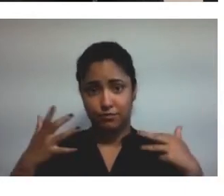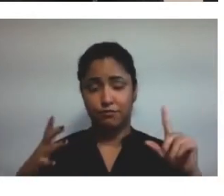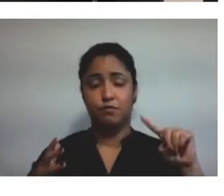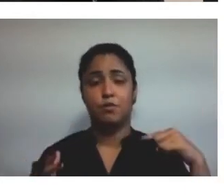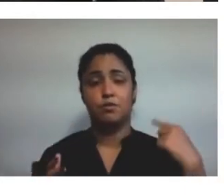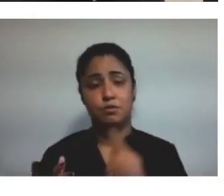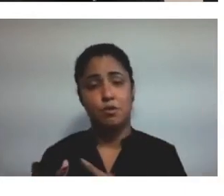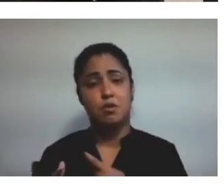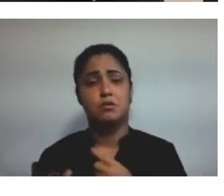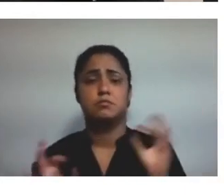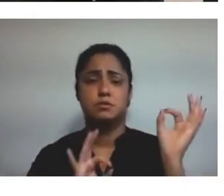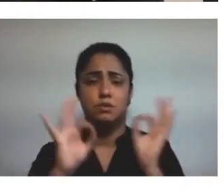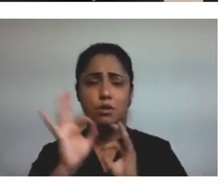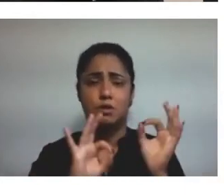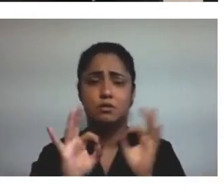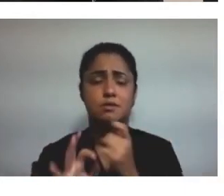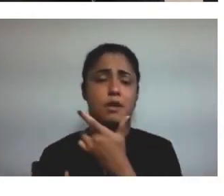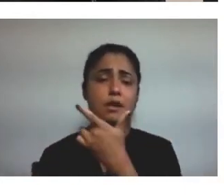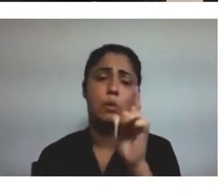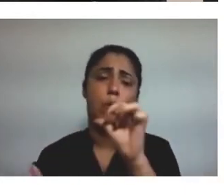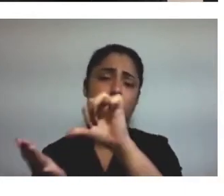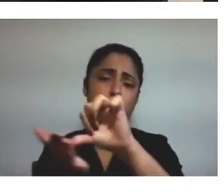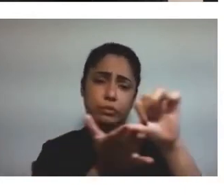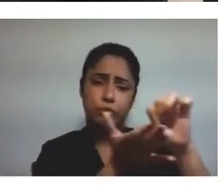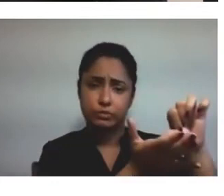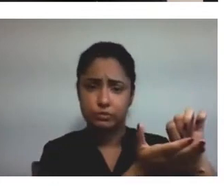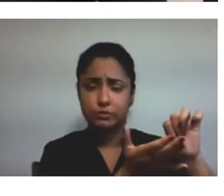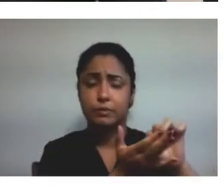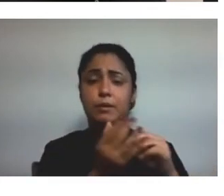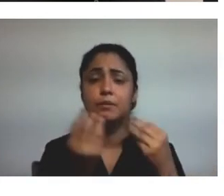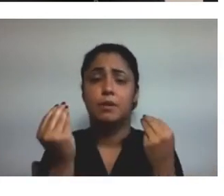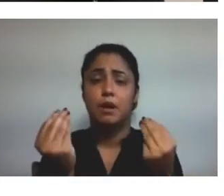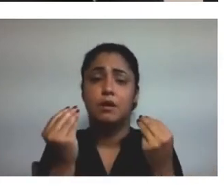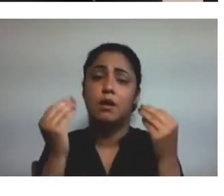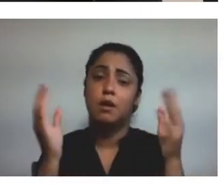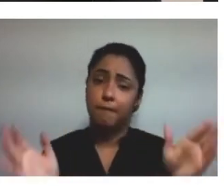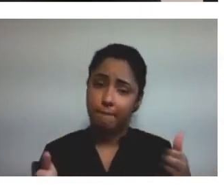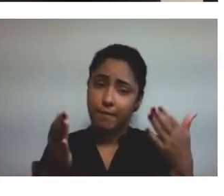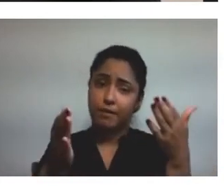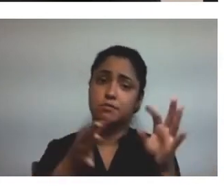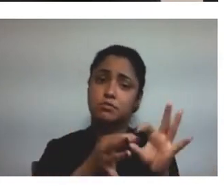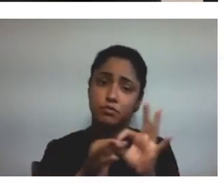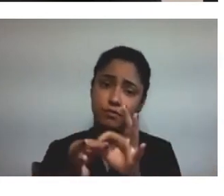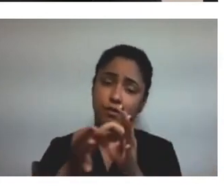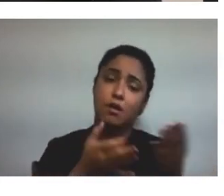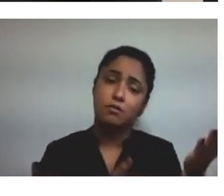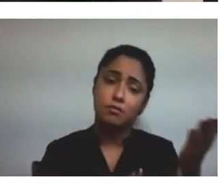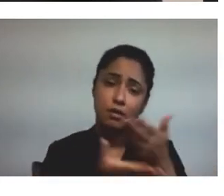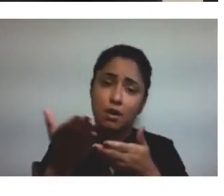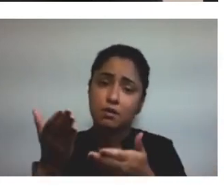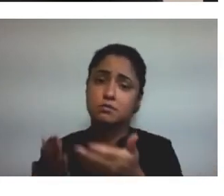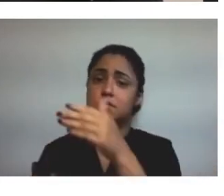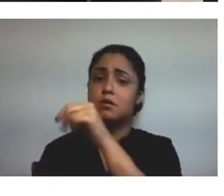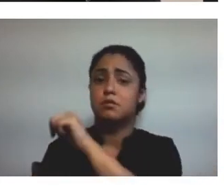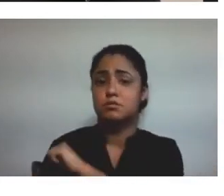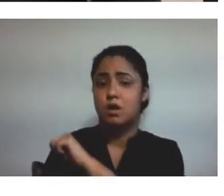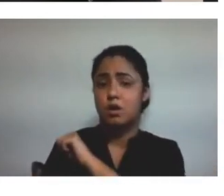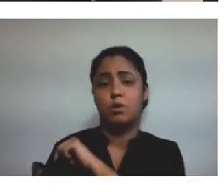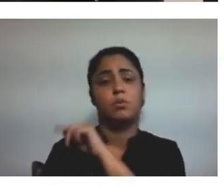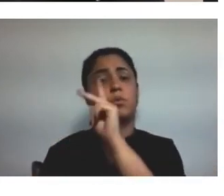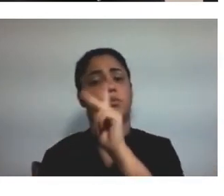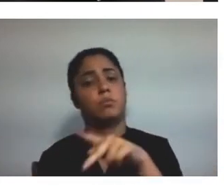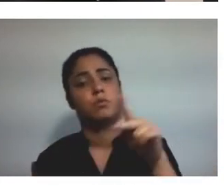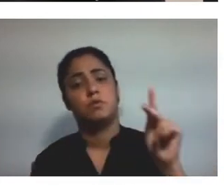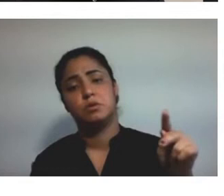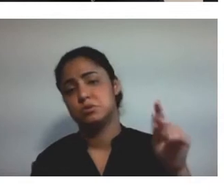temáticas para promover, continuar promovendo essa integração, né? Entre os alunos, professores